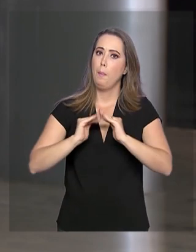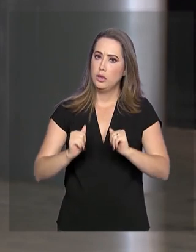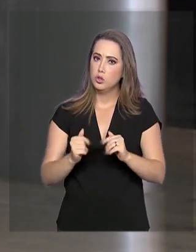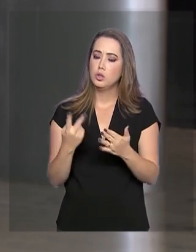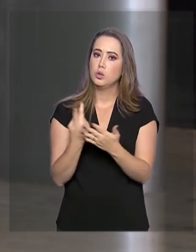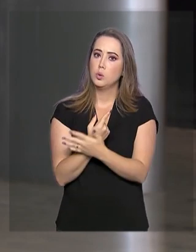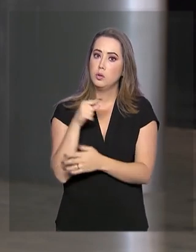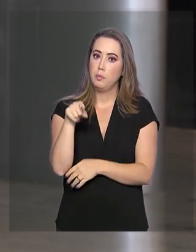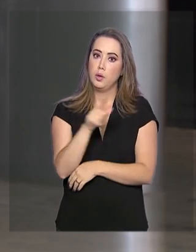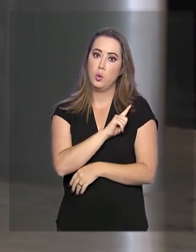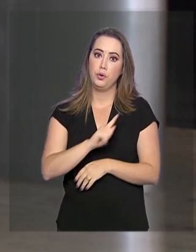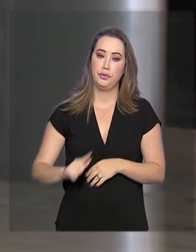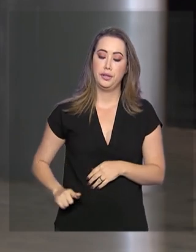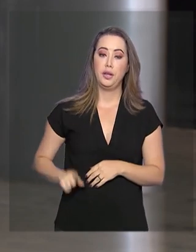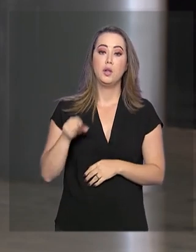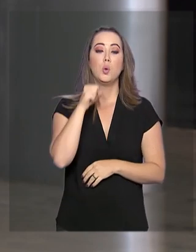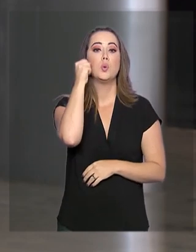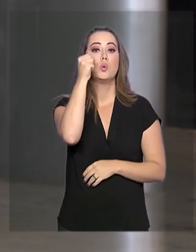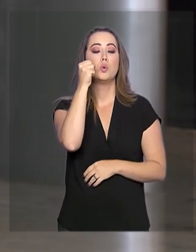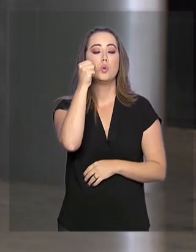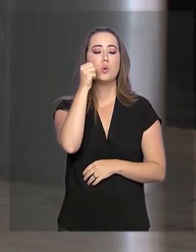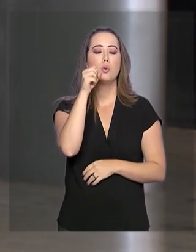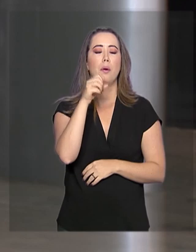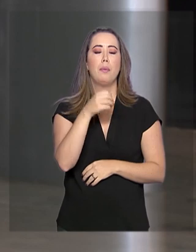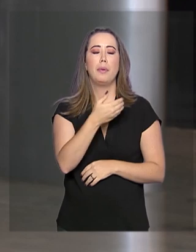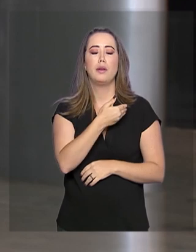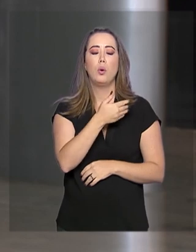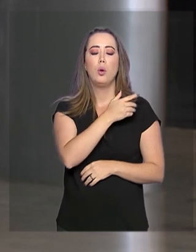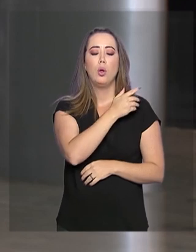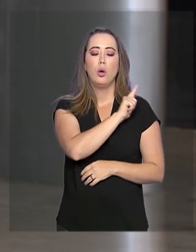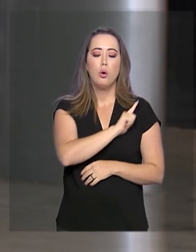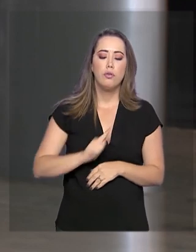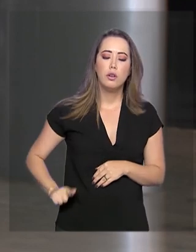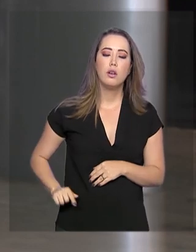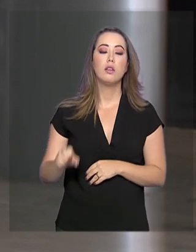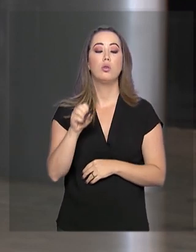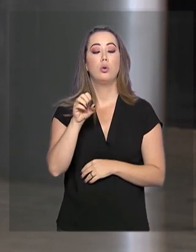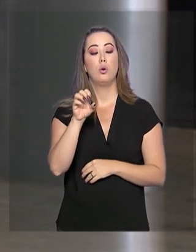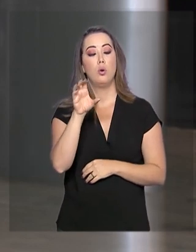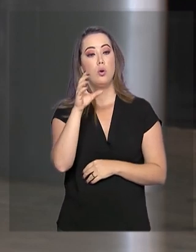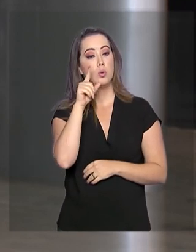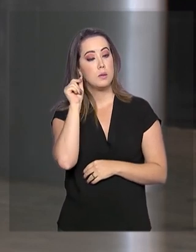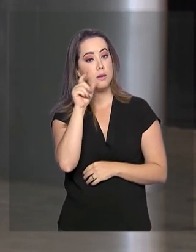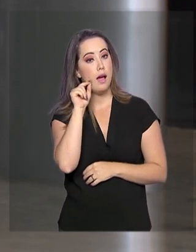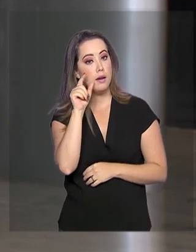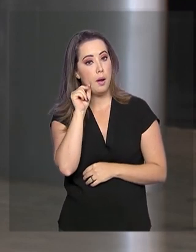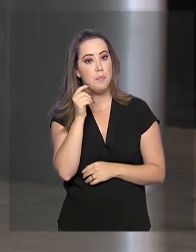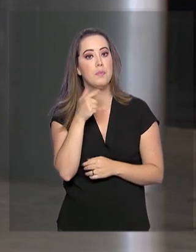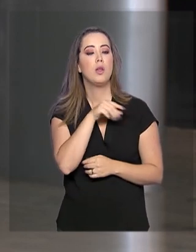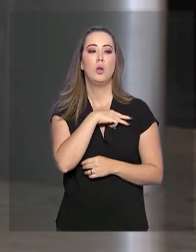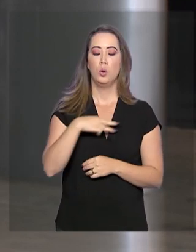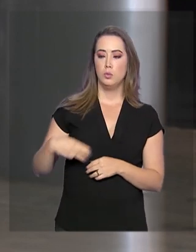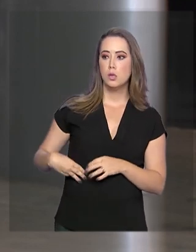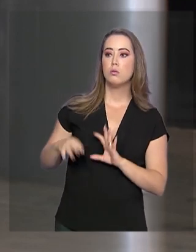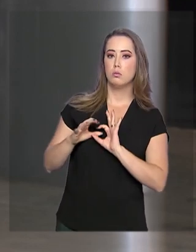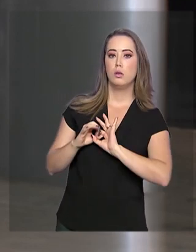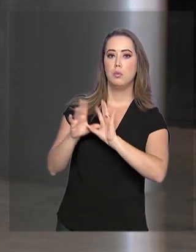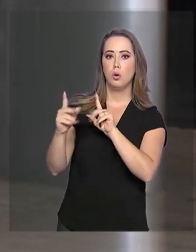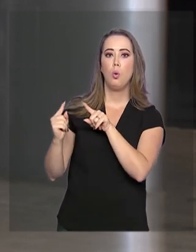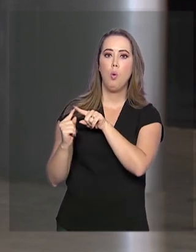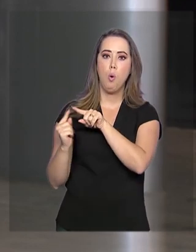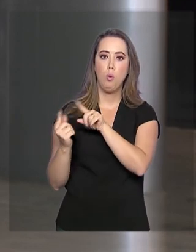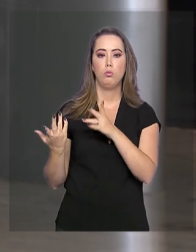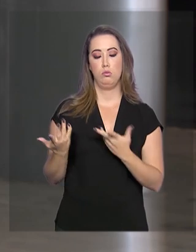governador do Ceará, Camilo Santana, e foi atendido prontamente pelo ministro da Justiça e Segurança Pública, Sérgio Moro. Bem,